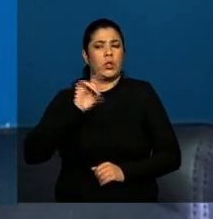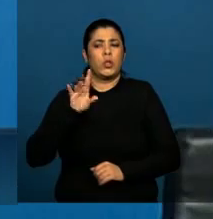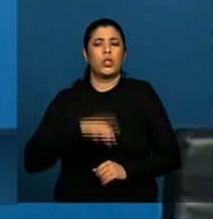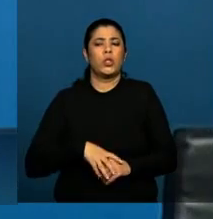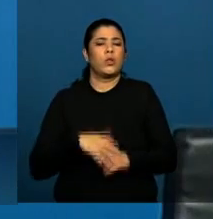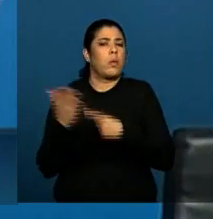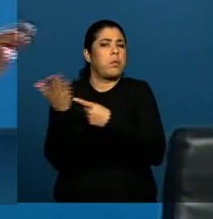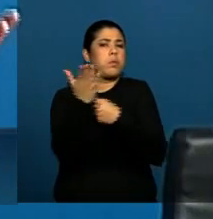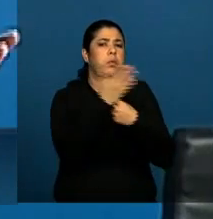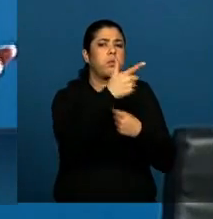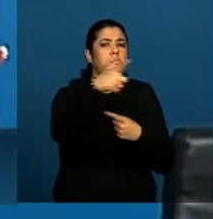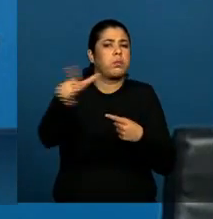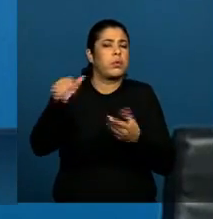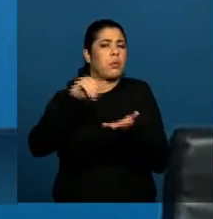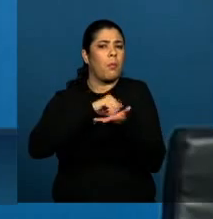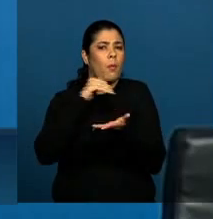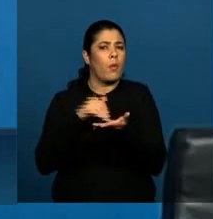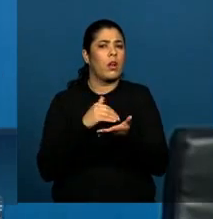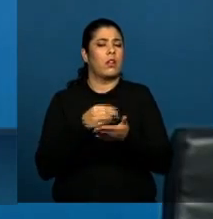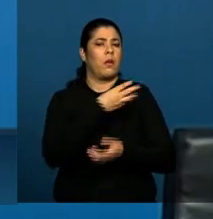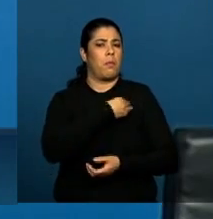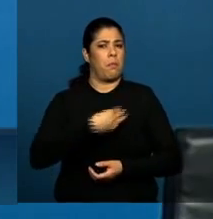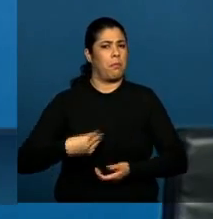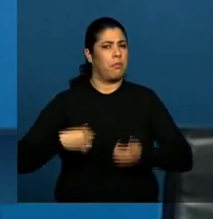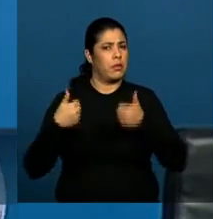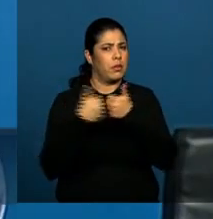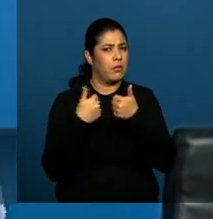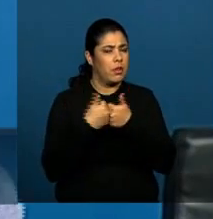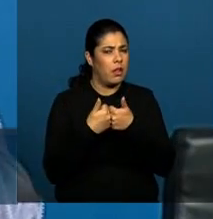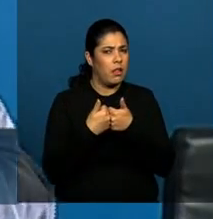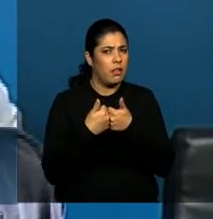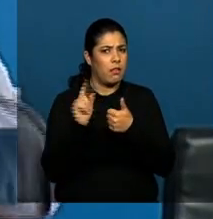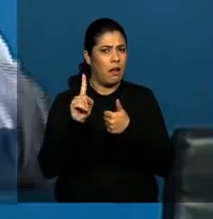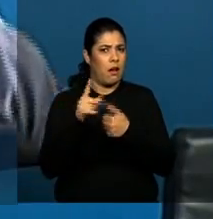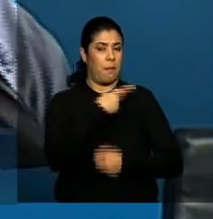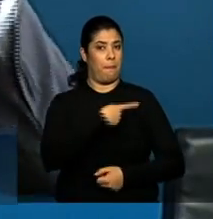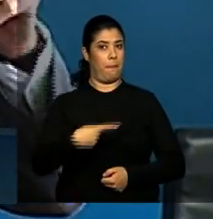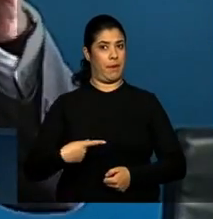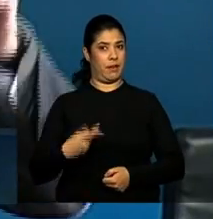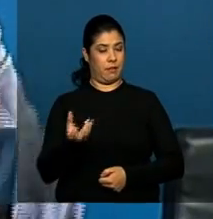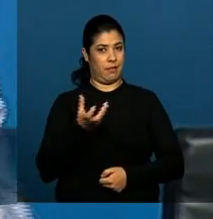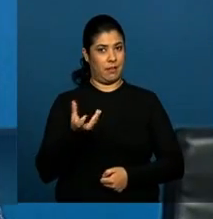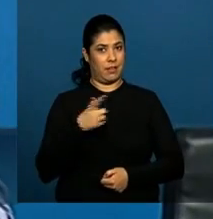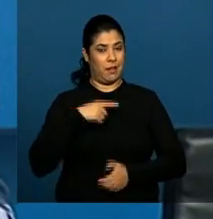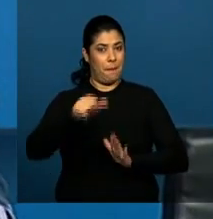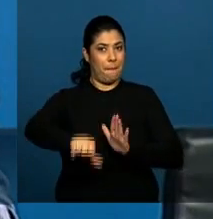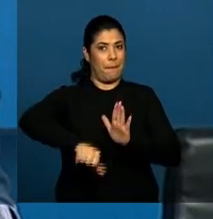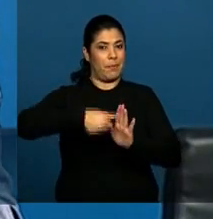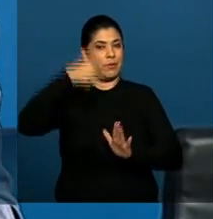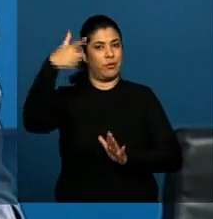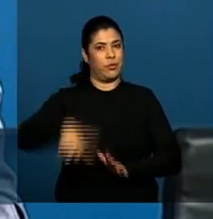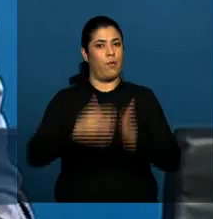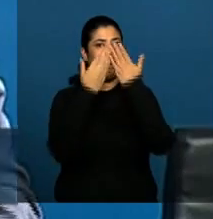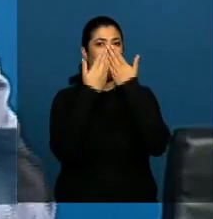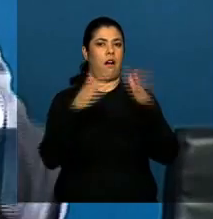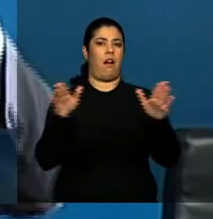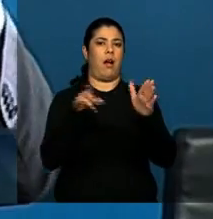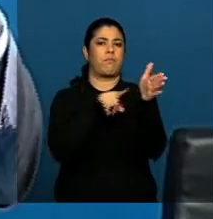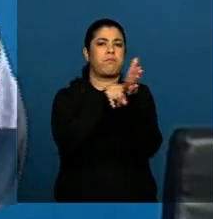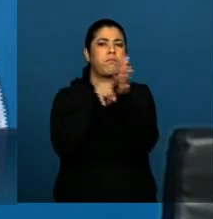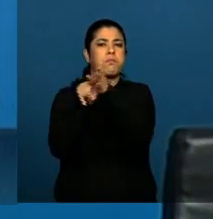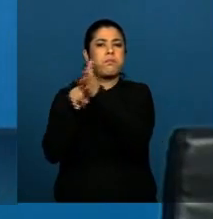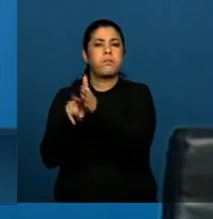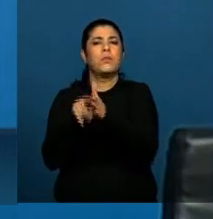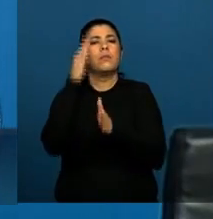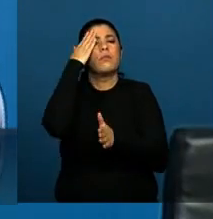seus auxiliares, os ministros, aqueles mais próximos. Sua Excelência quis abrir mais uma vez para toda a sociedade. O que faz